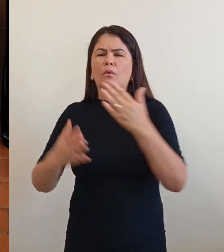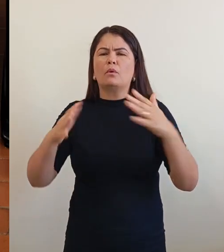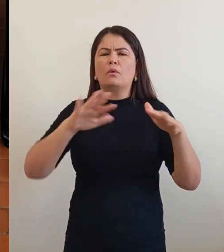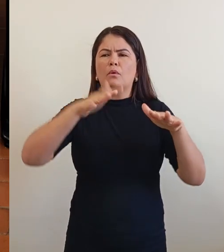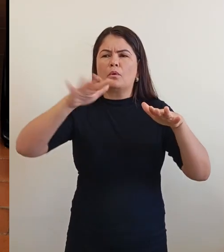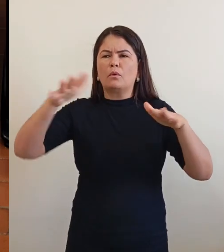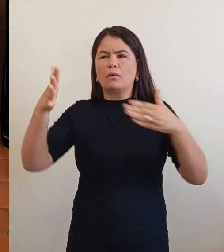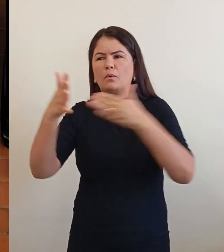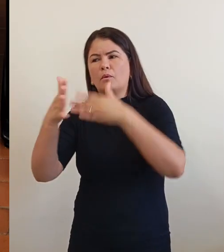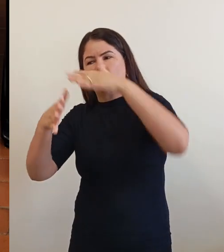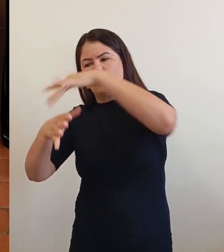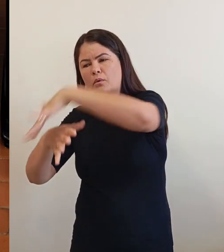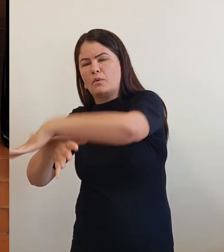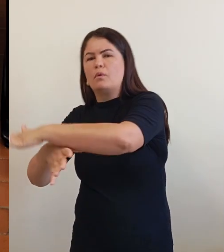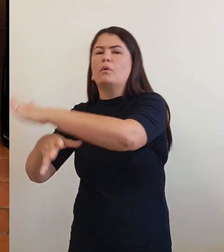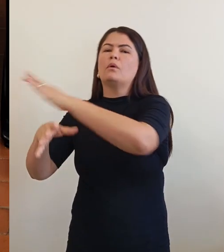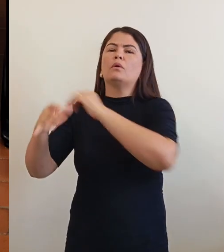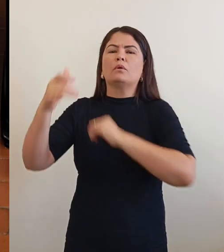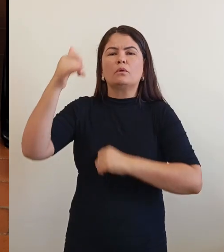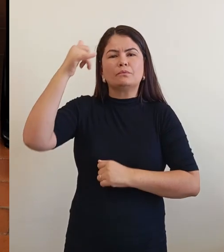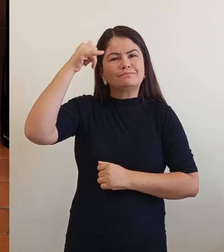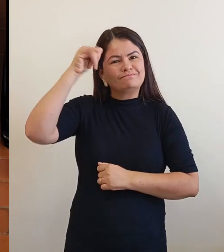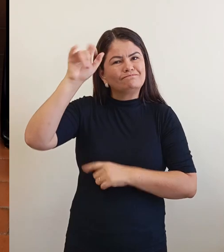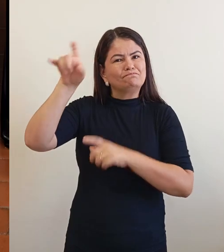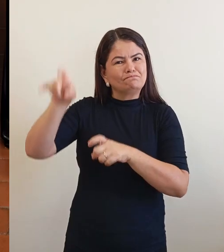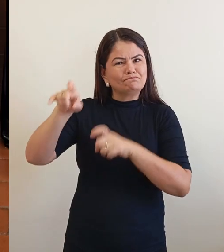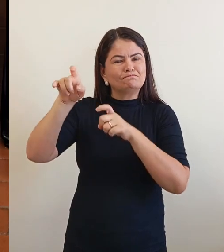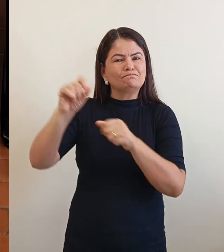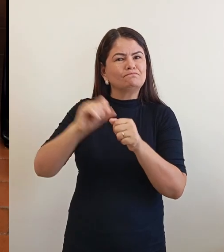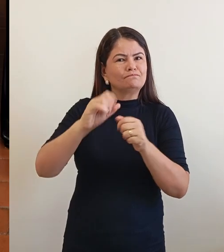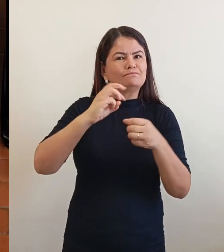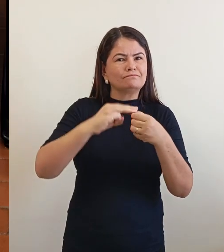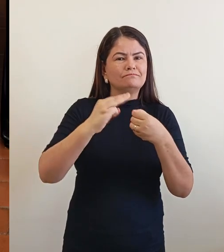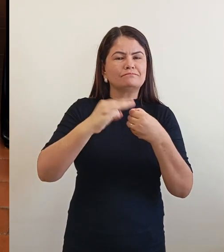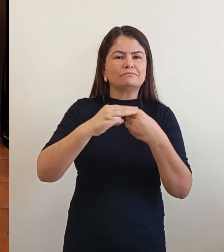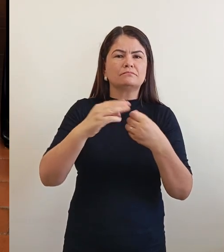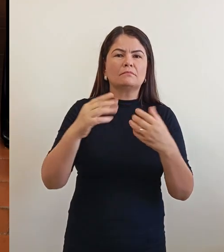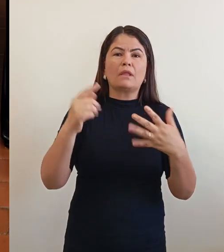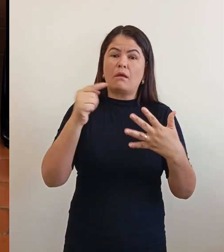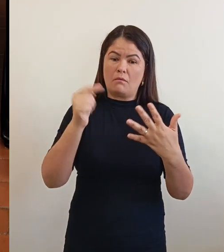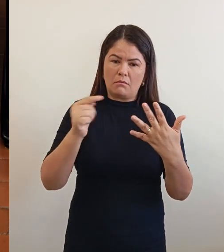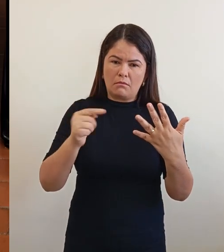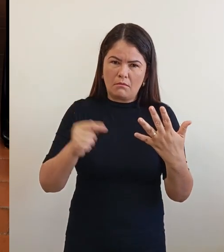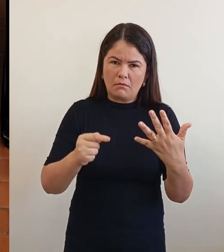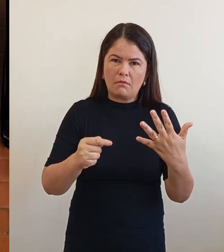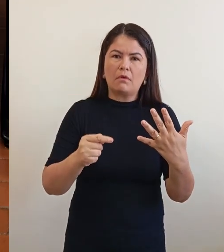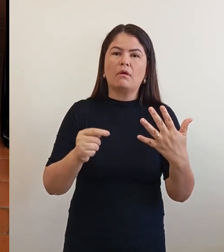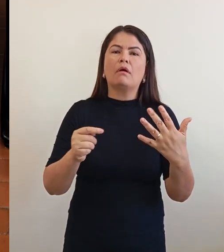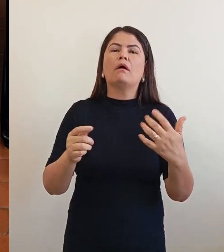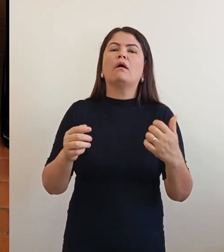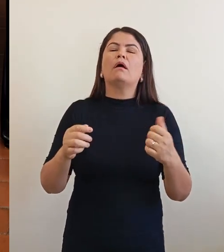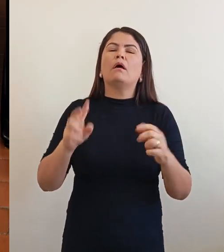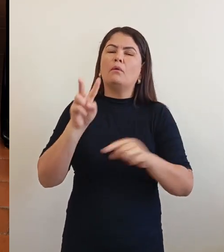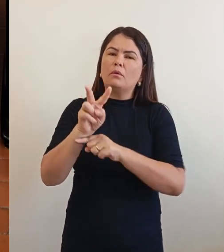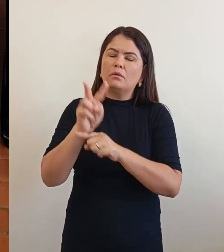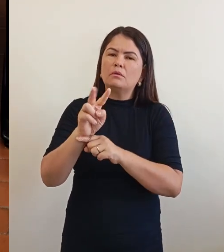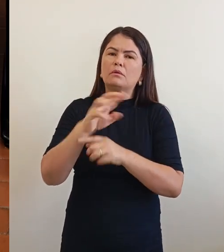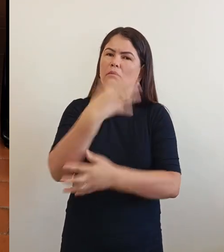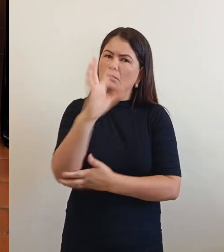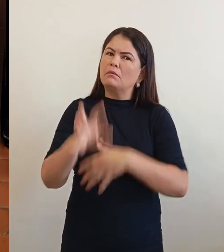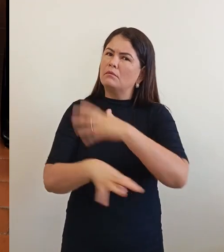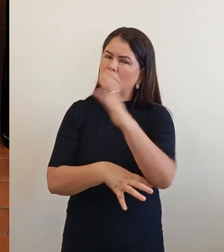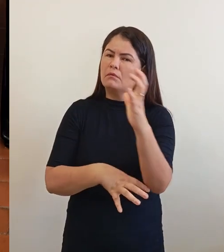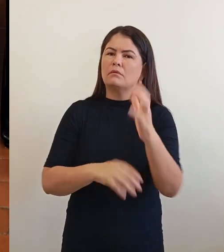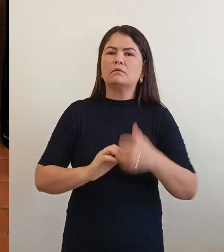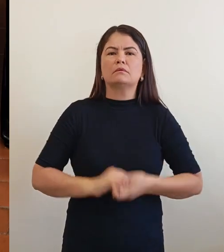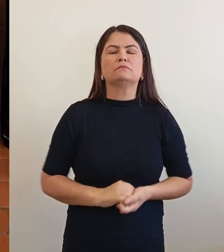ilegal realizadas por fazendeiros no município? E quais são as propostas para a proteção do meio ambiente? Como o senhor